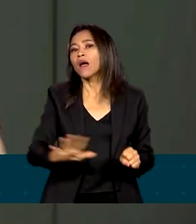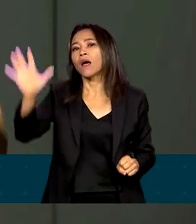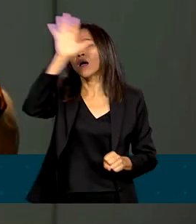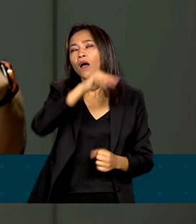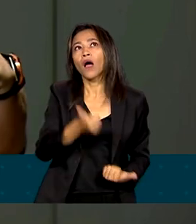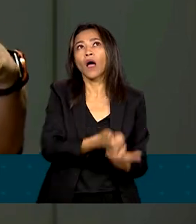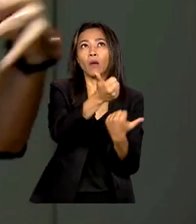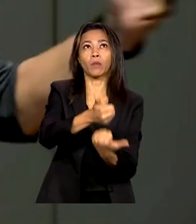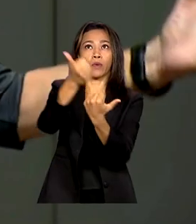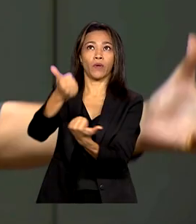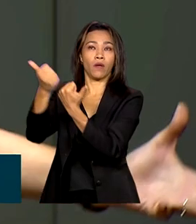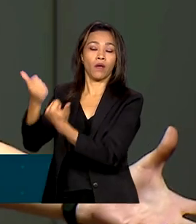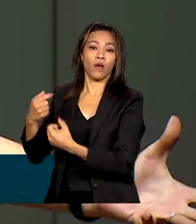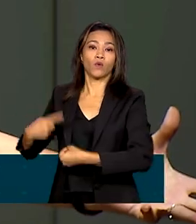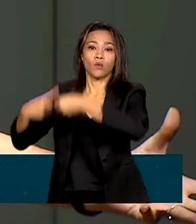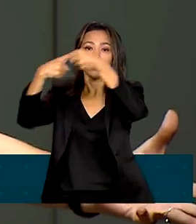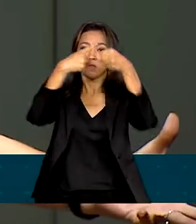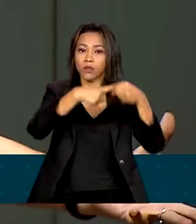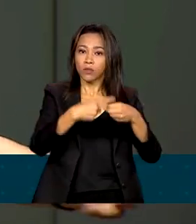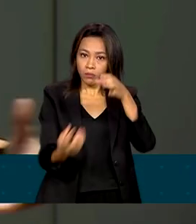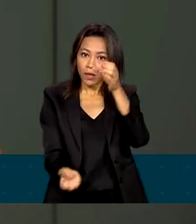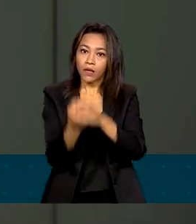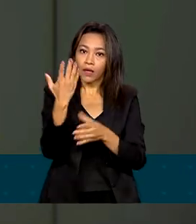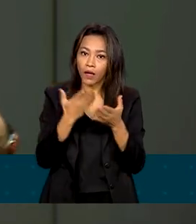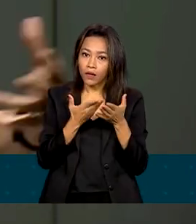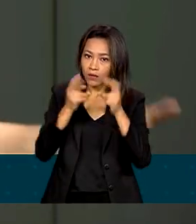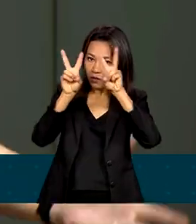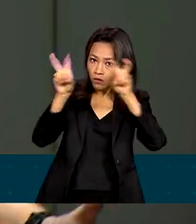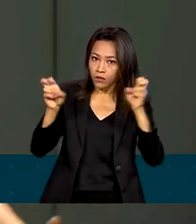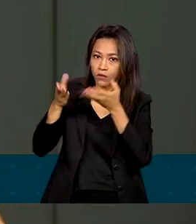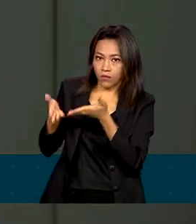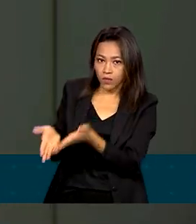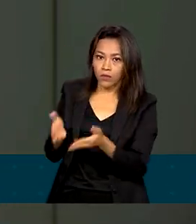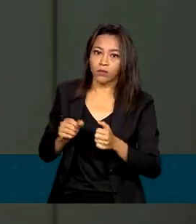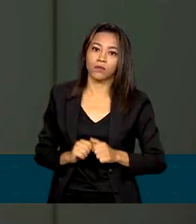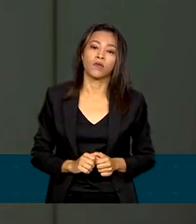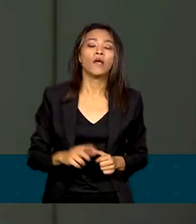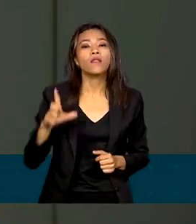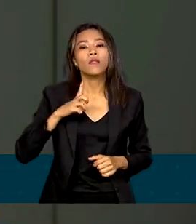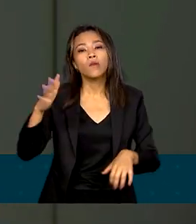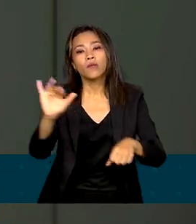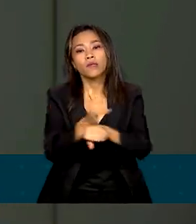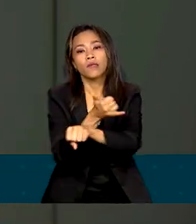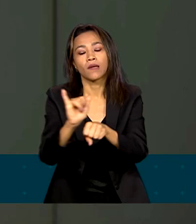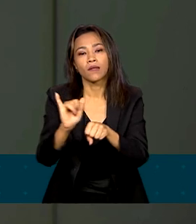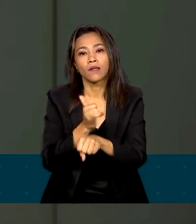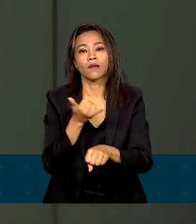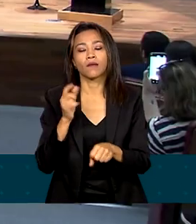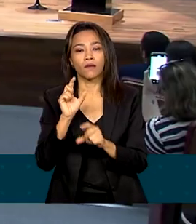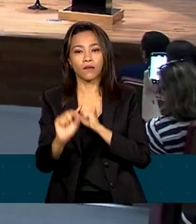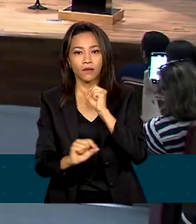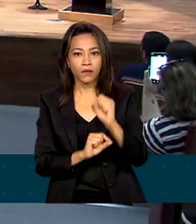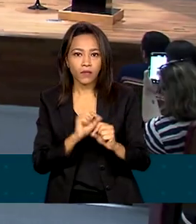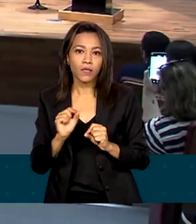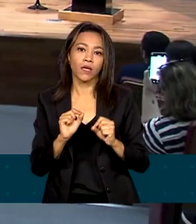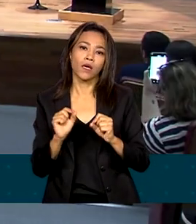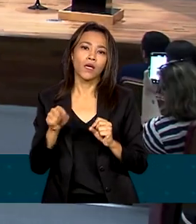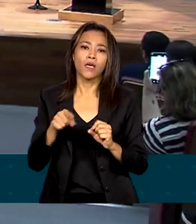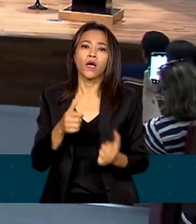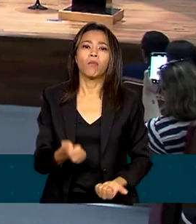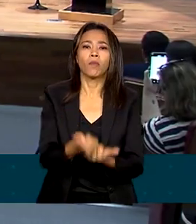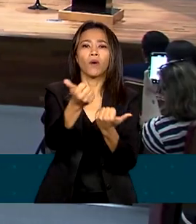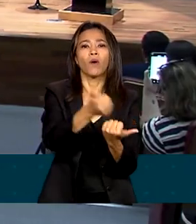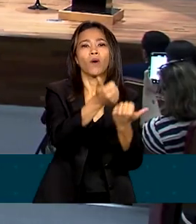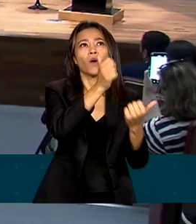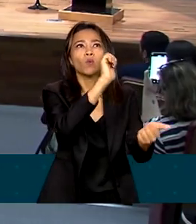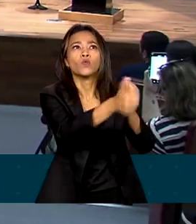municípios para implantar essas questões. Então a gente tem uma estratégia que a gente chama de redes de desenvolvimento do esporte, que é uma estratégia